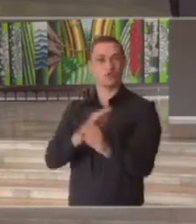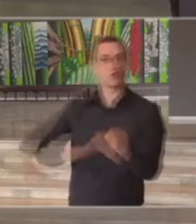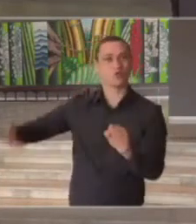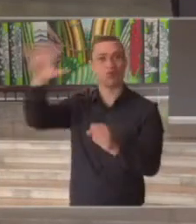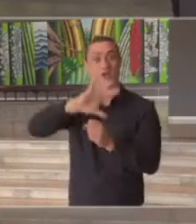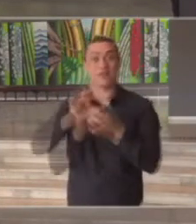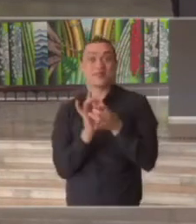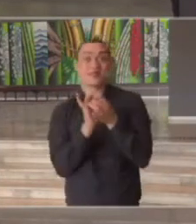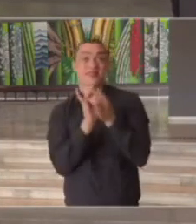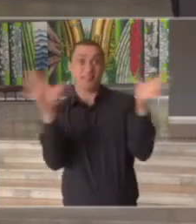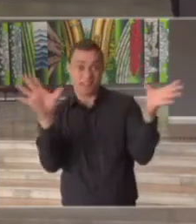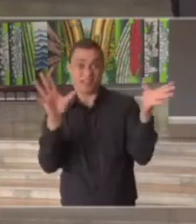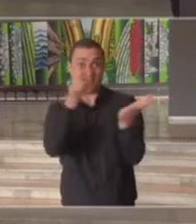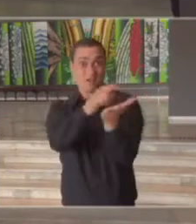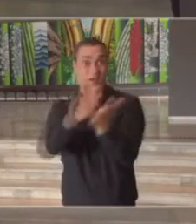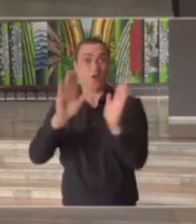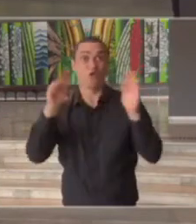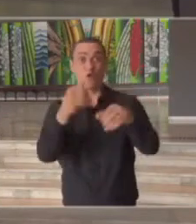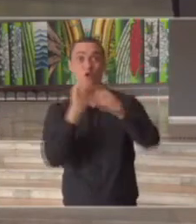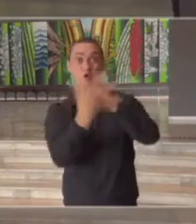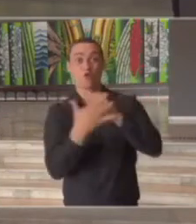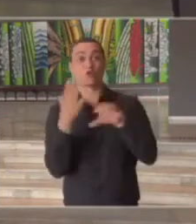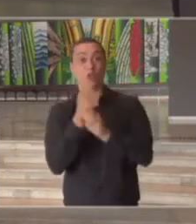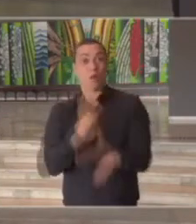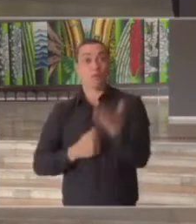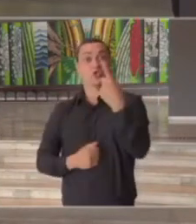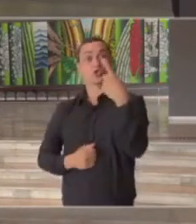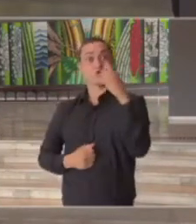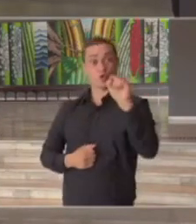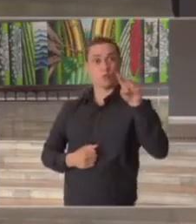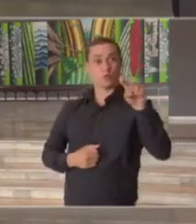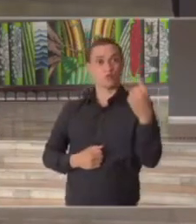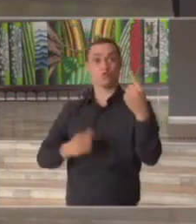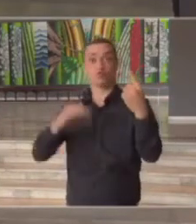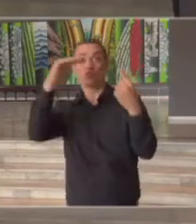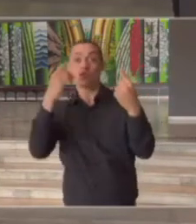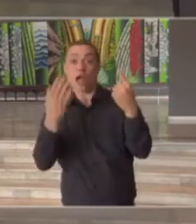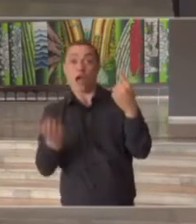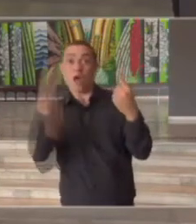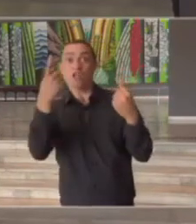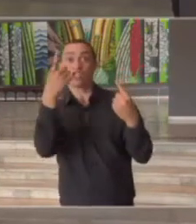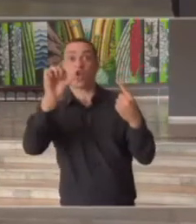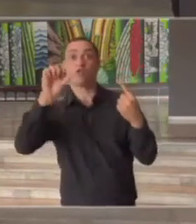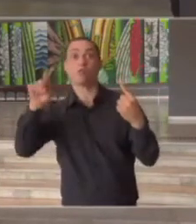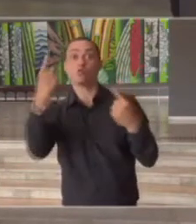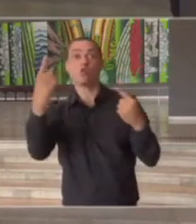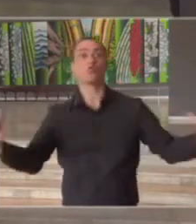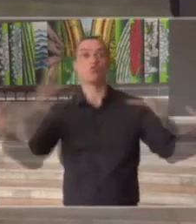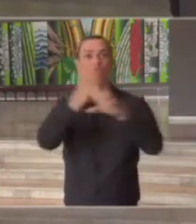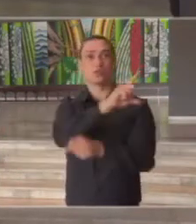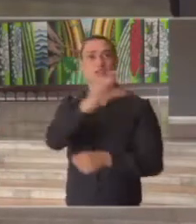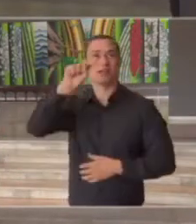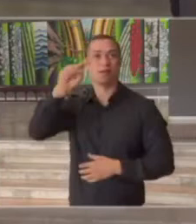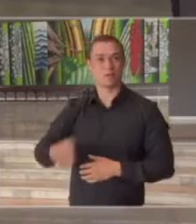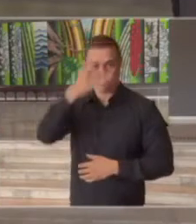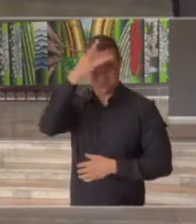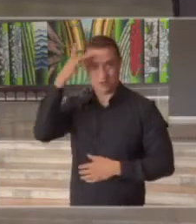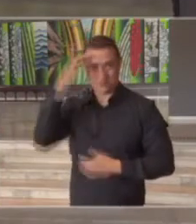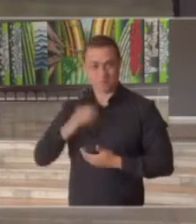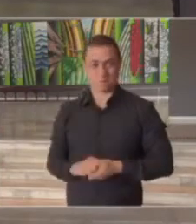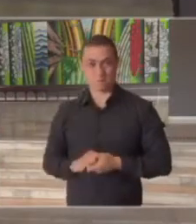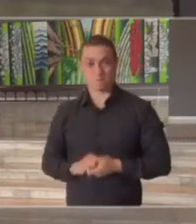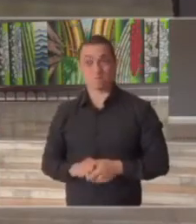disponíveis COVID foi de 18,1% para 19,1% a cada 100 mil habitantes o número de